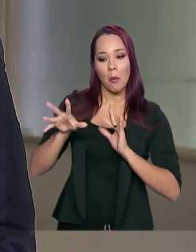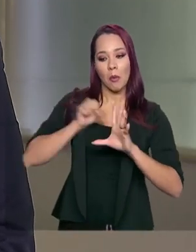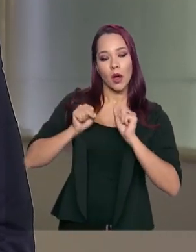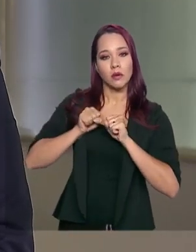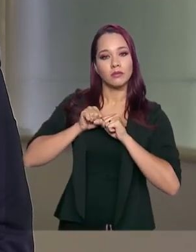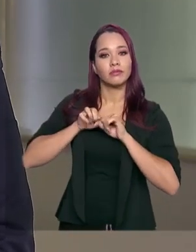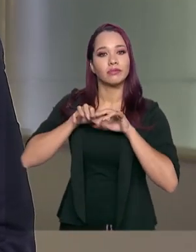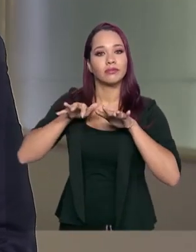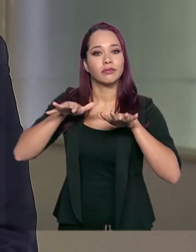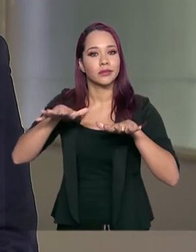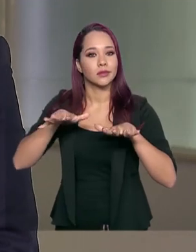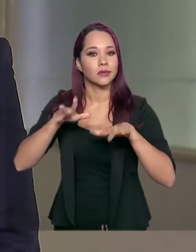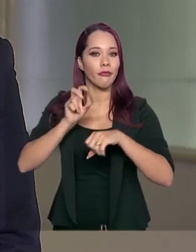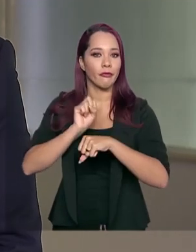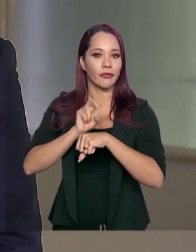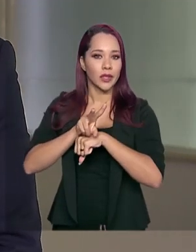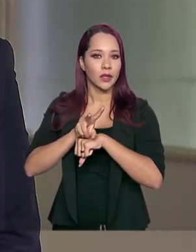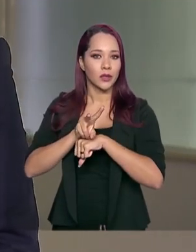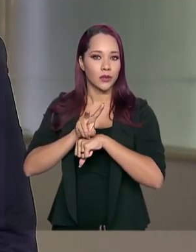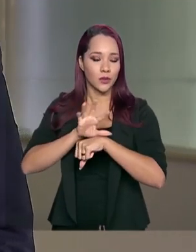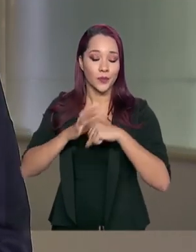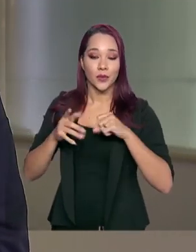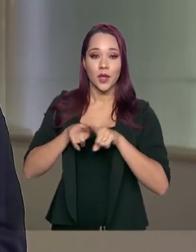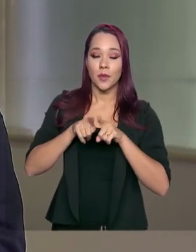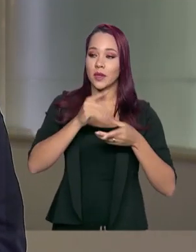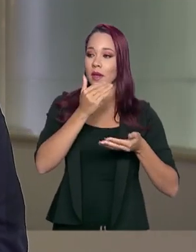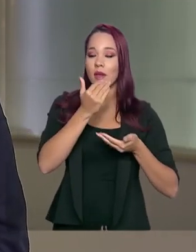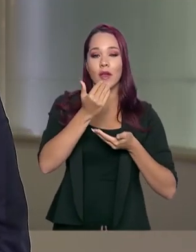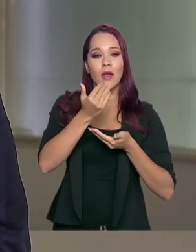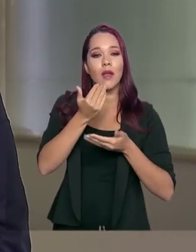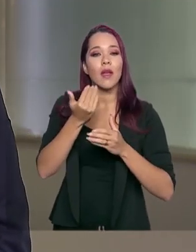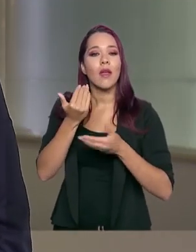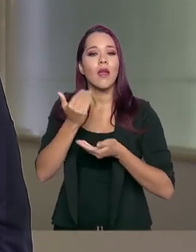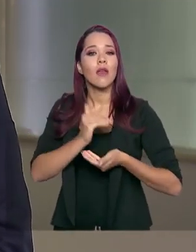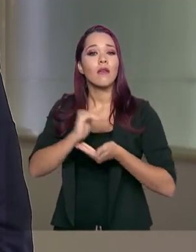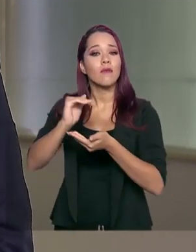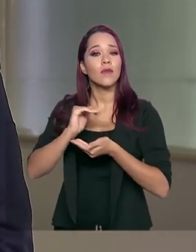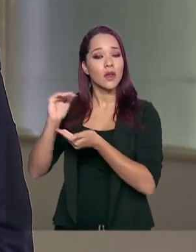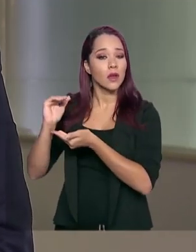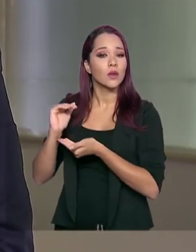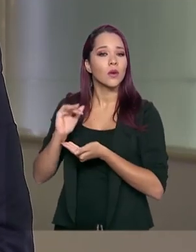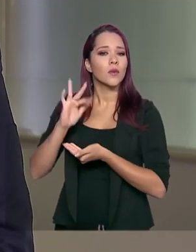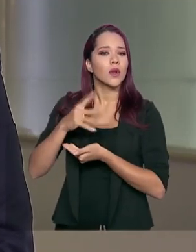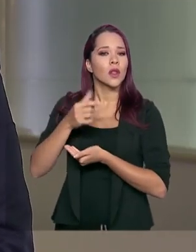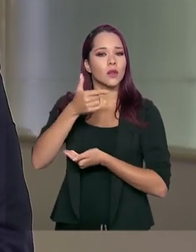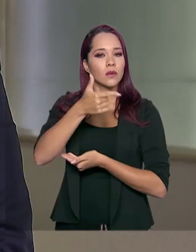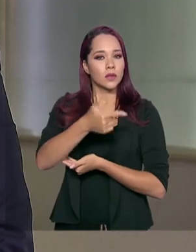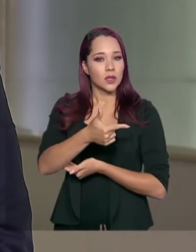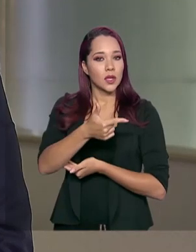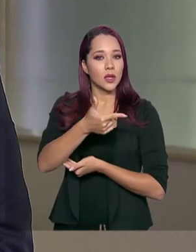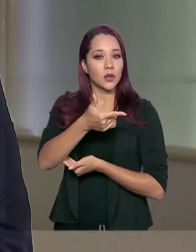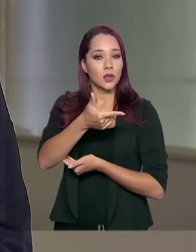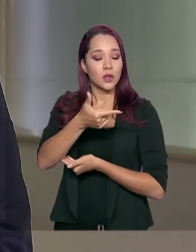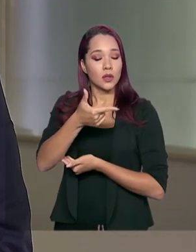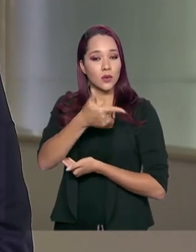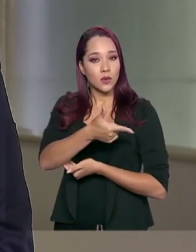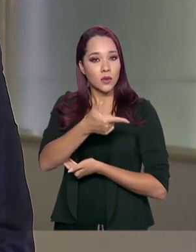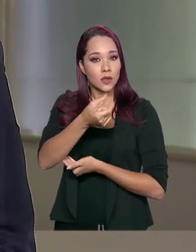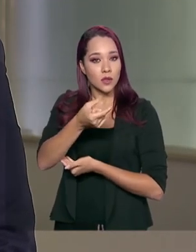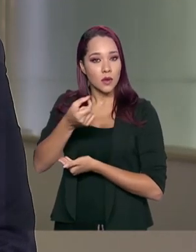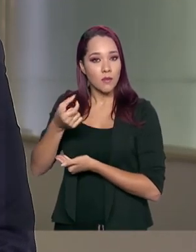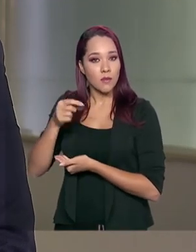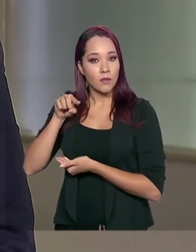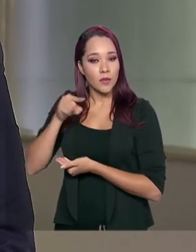vírus. Também estamos mandando para as nossas 39 coordenações regionais aproximadamente 200 mil unidades